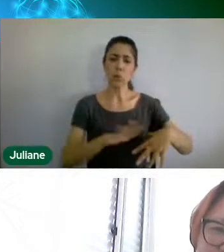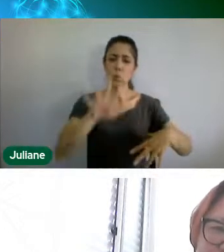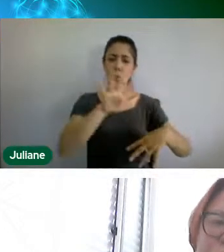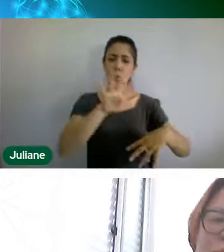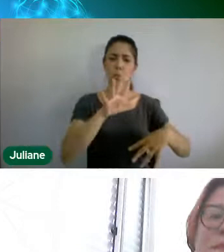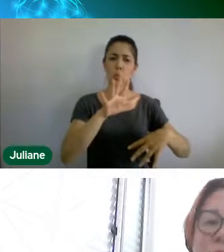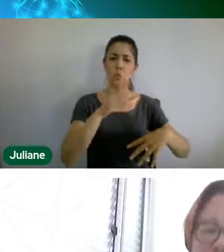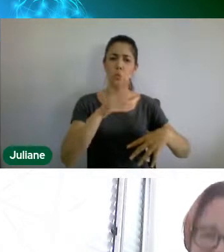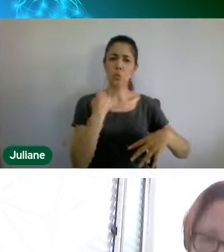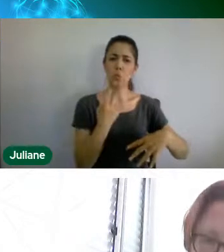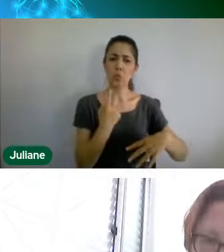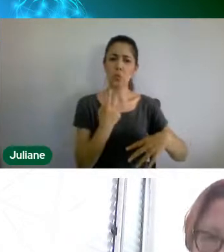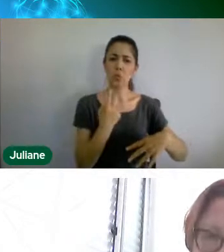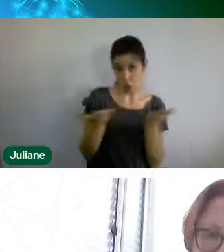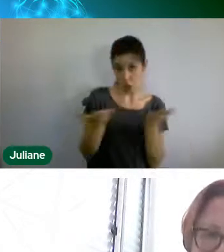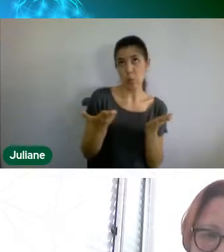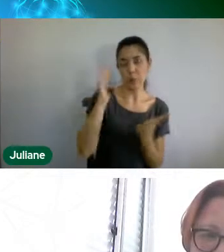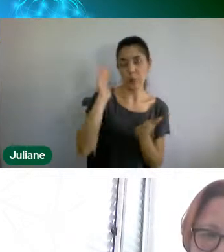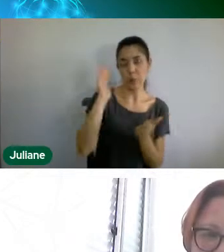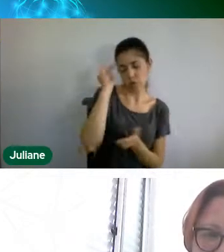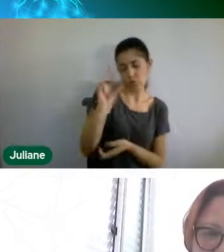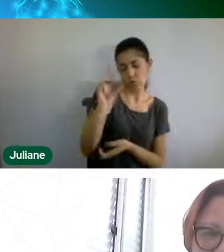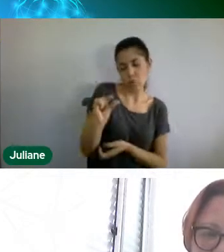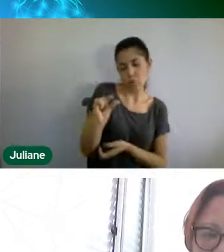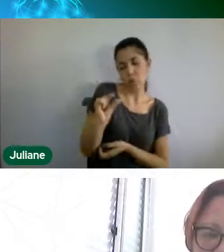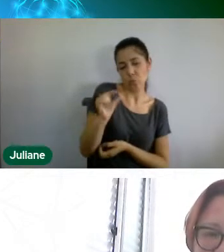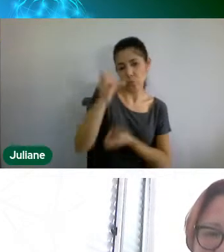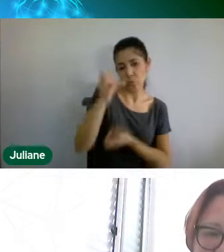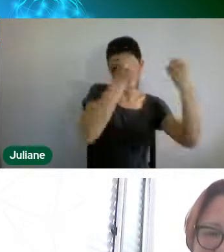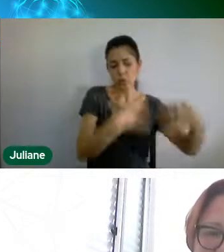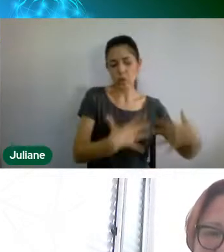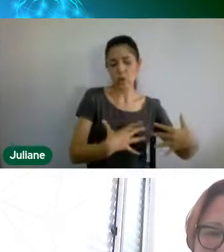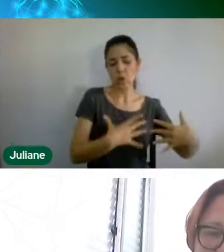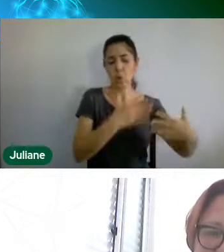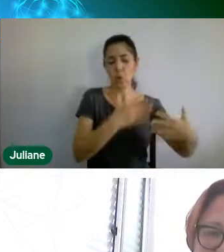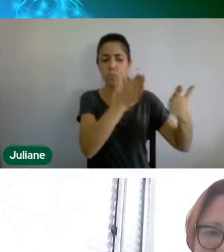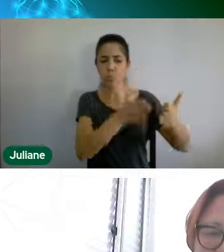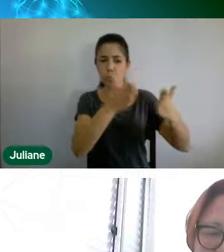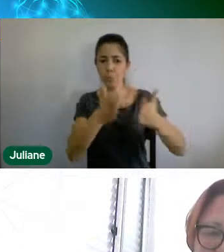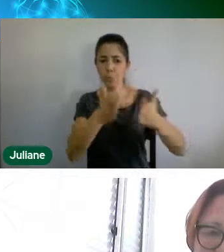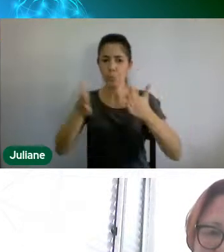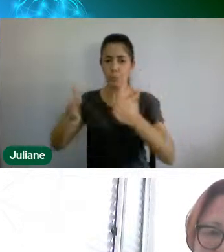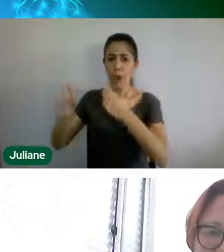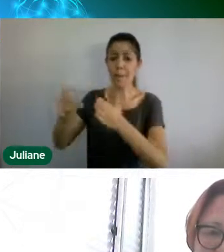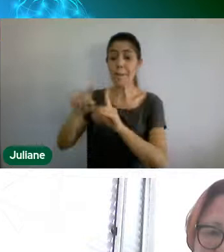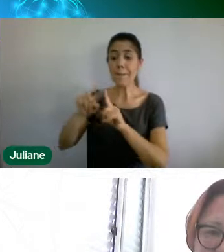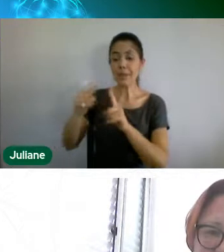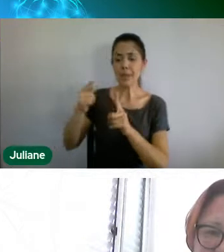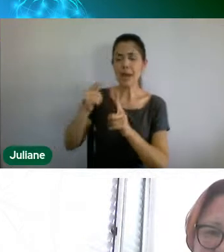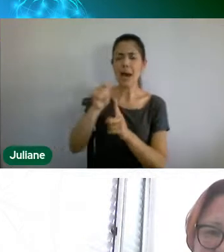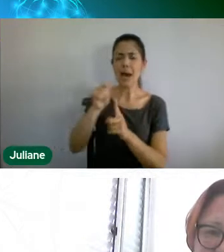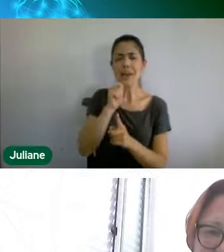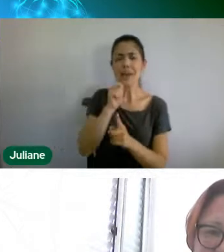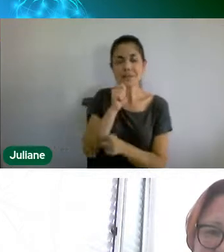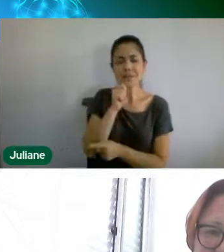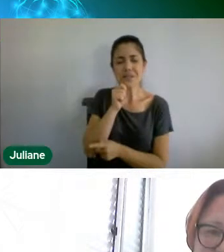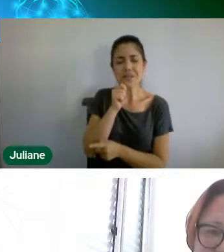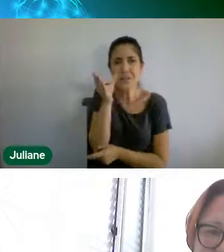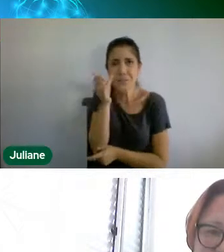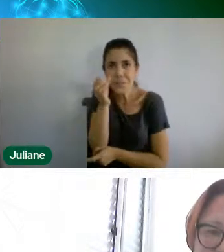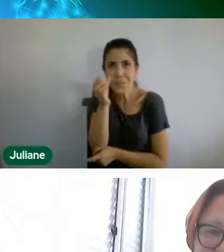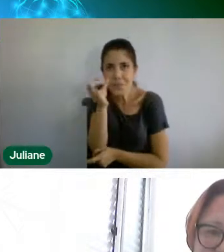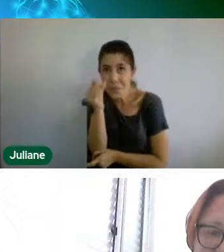você explicou algumas etapas aí, mas eu ainda fiquei um pouco curiosa, o foco do trabalho